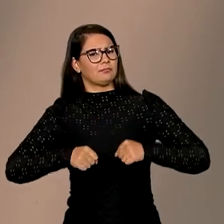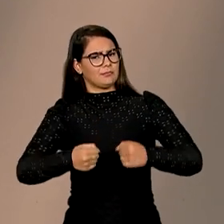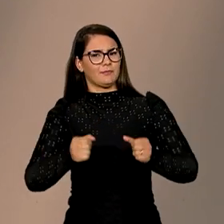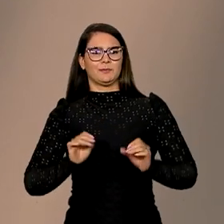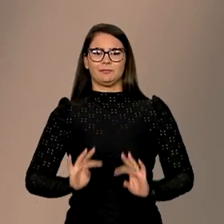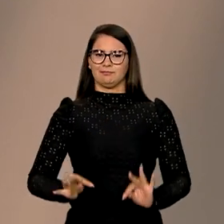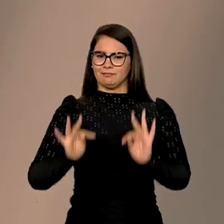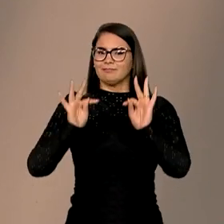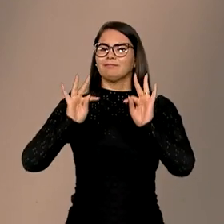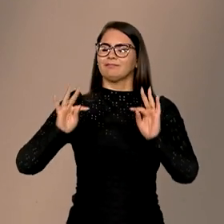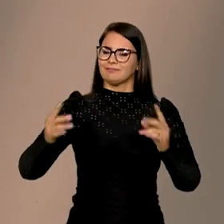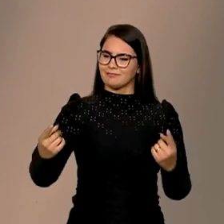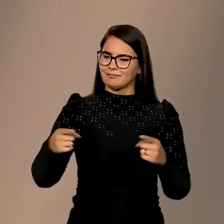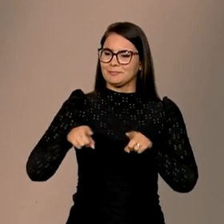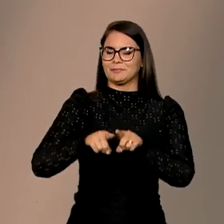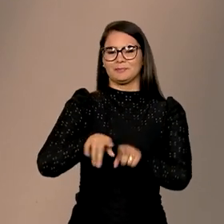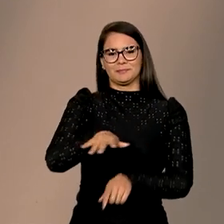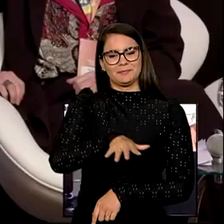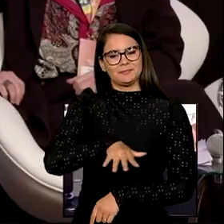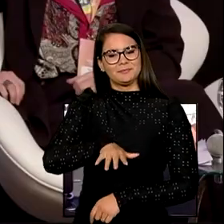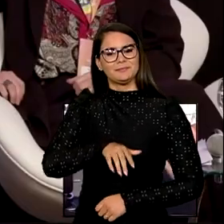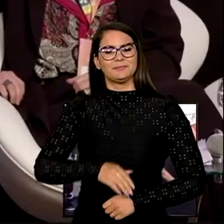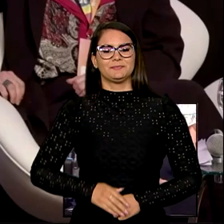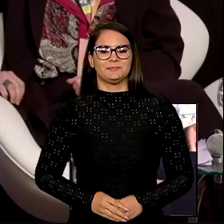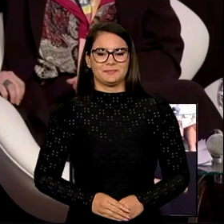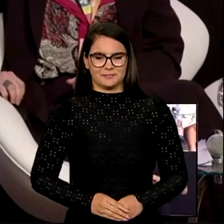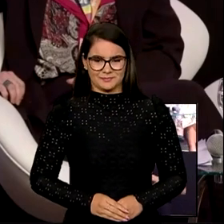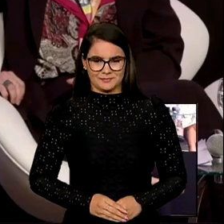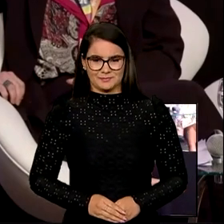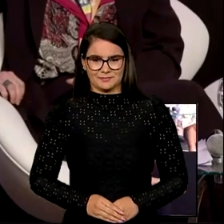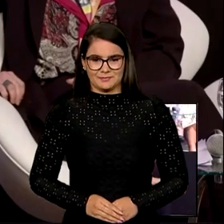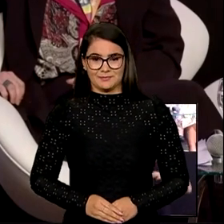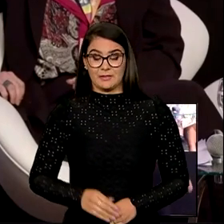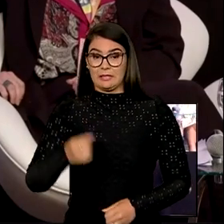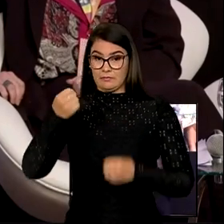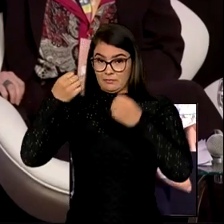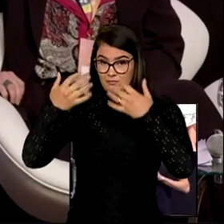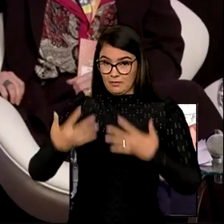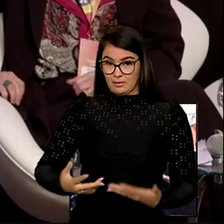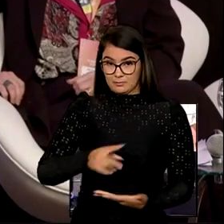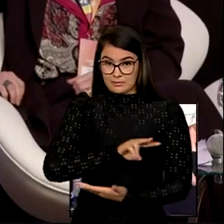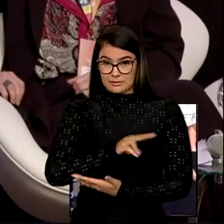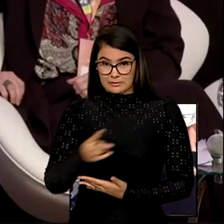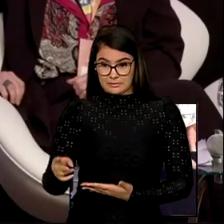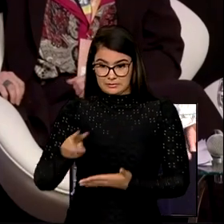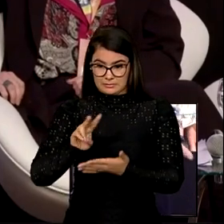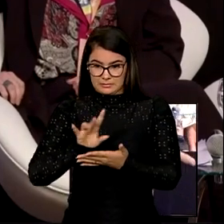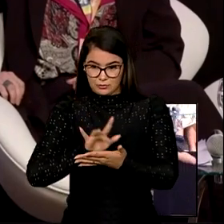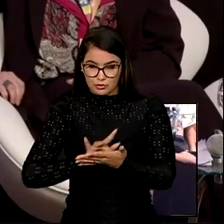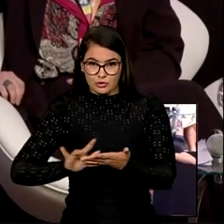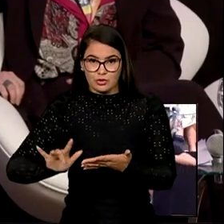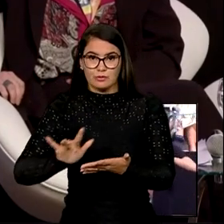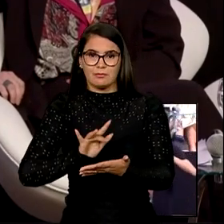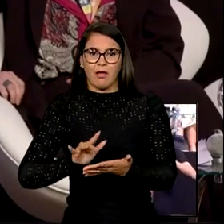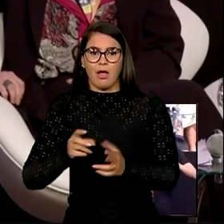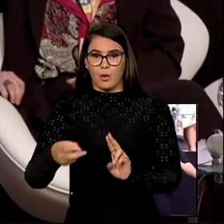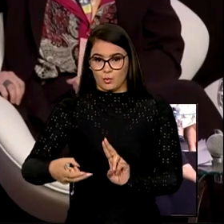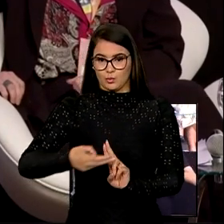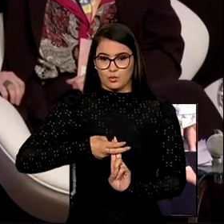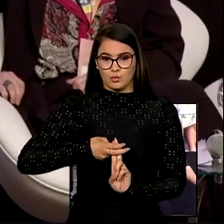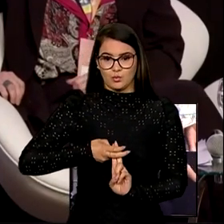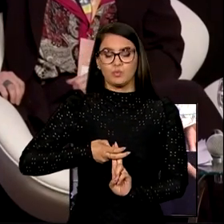tecnologia como uma aliada do setor. Falamos de transição digital no SUS